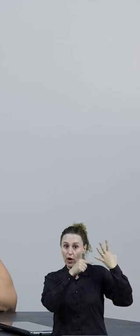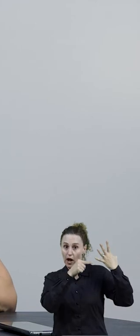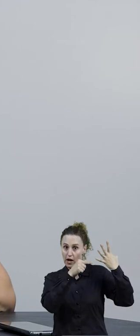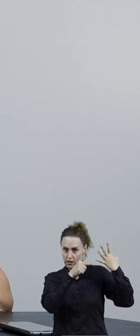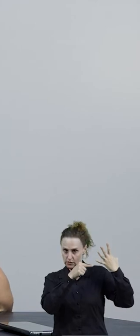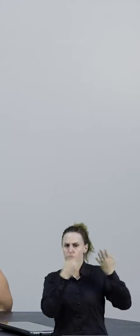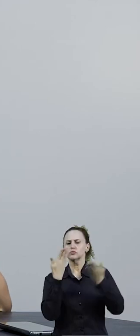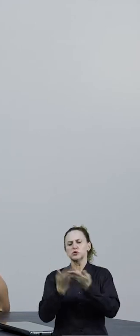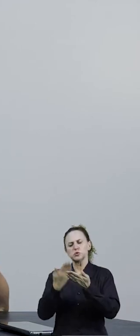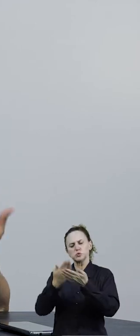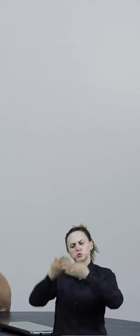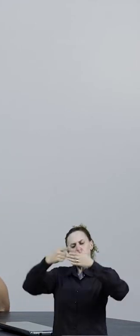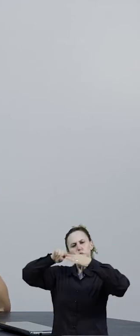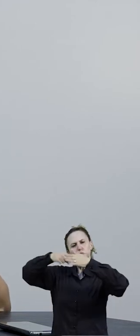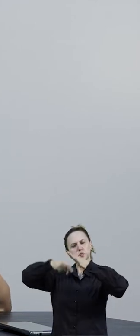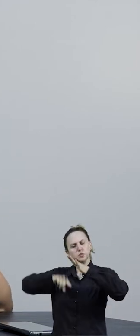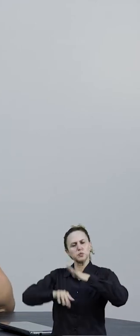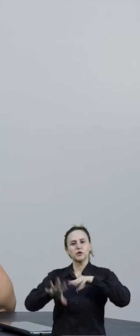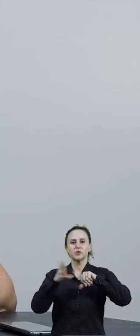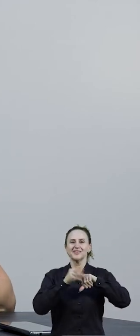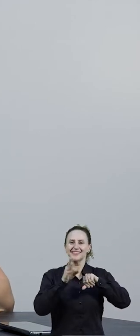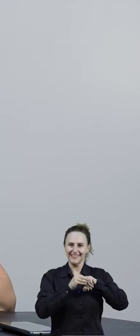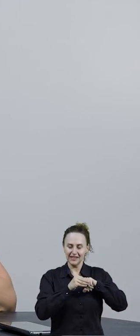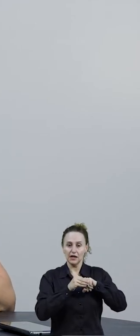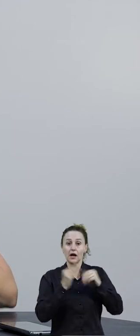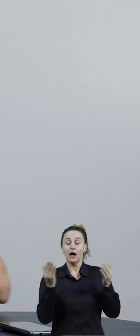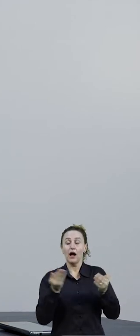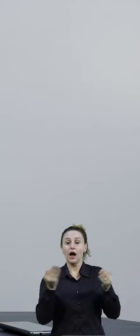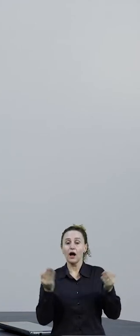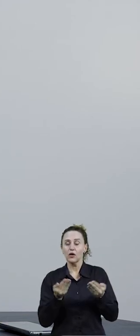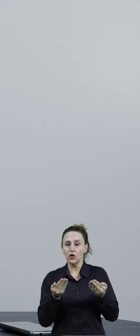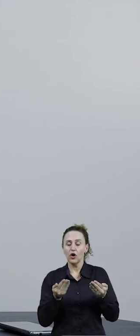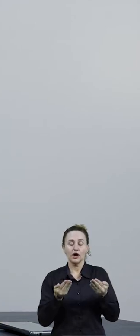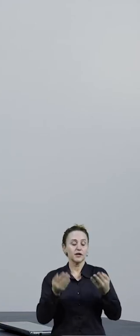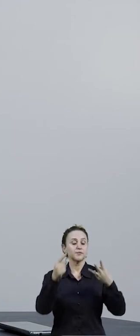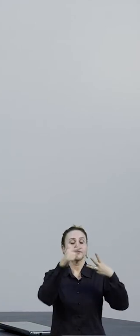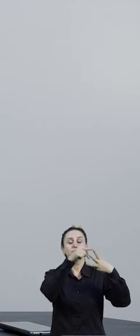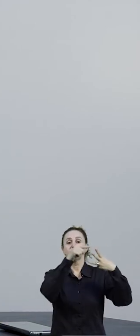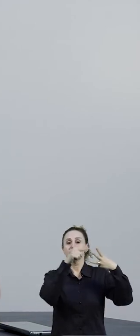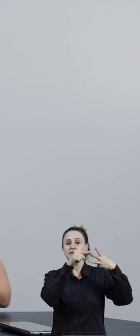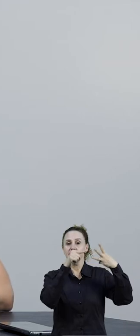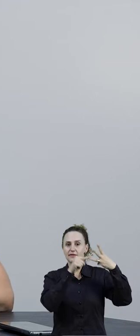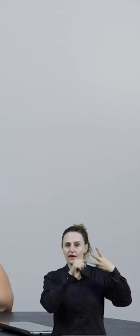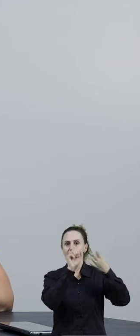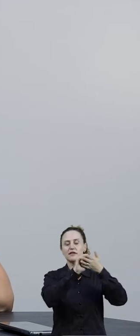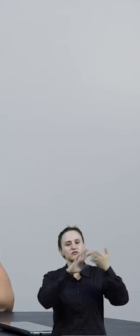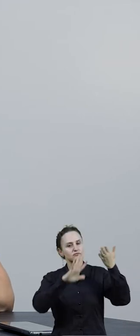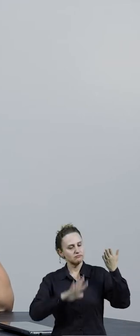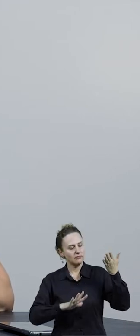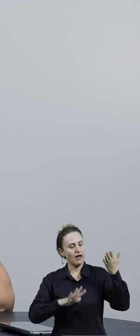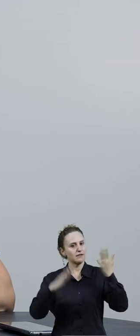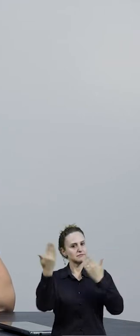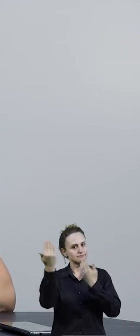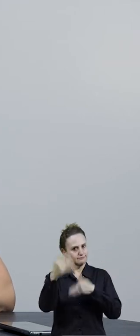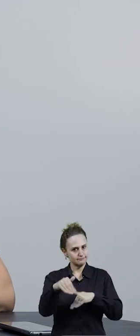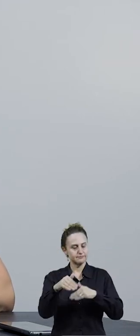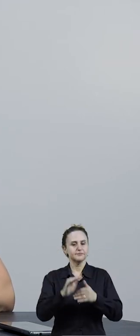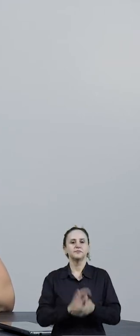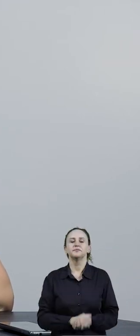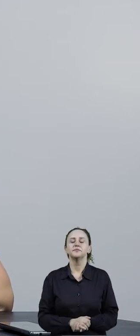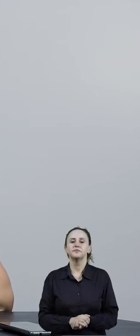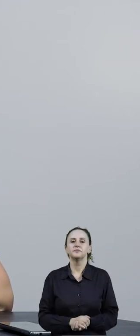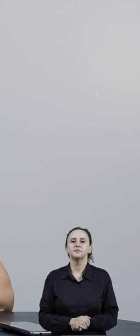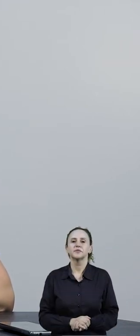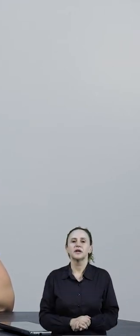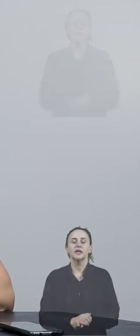unidades de autoestudo, de aprofundamento dos conhecimentos e agora a gente vai fazer, então, três atividades diferentes que têm esse caráter